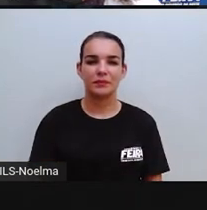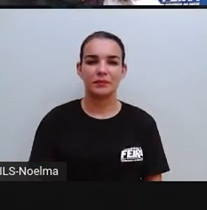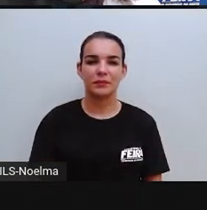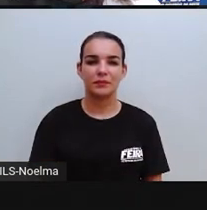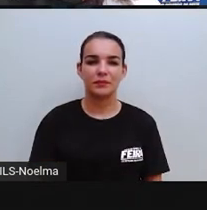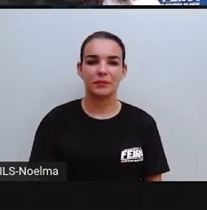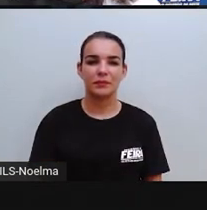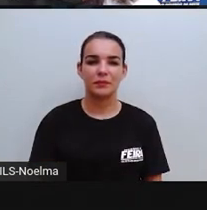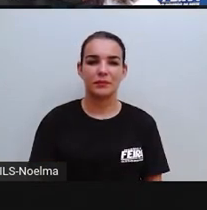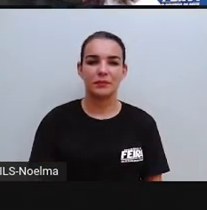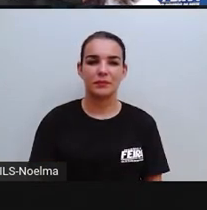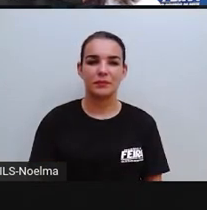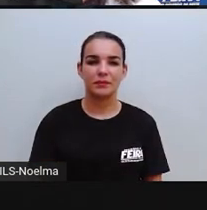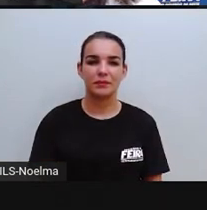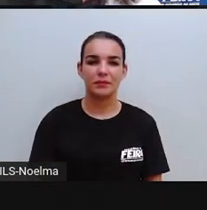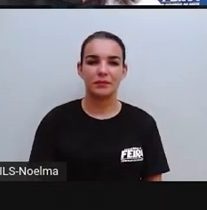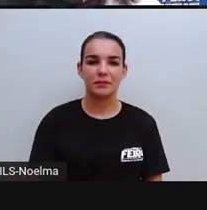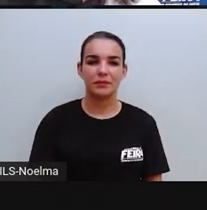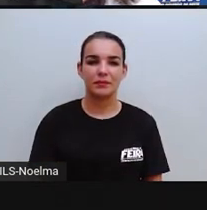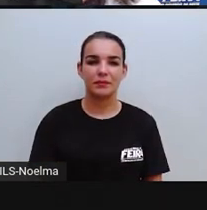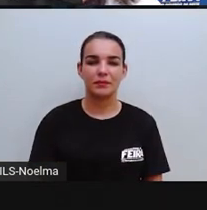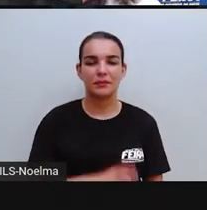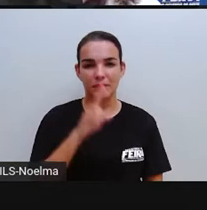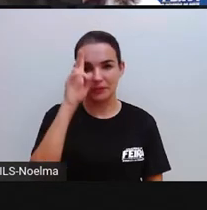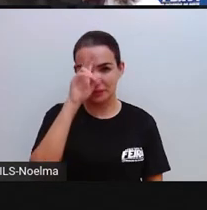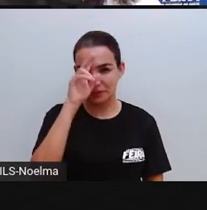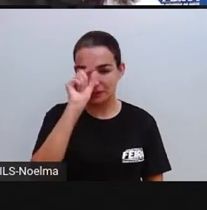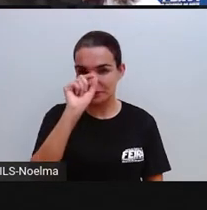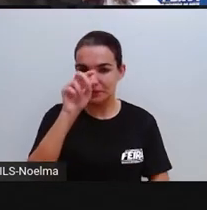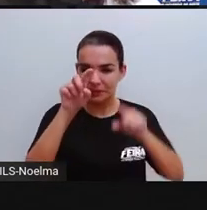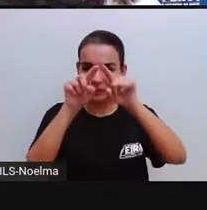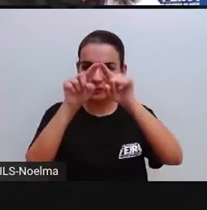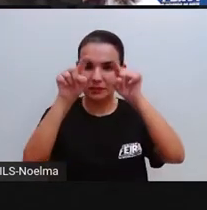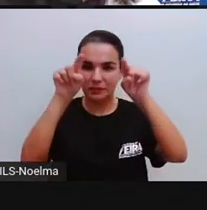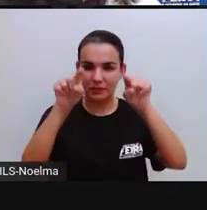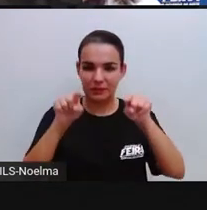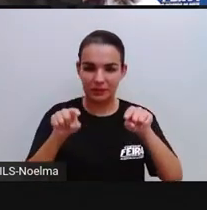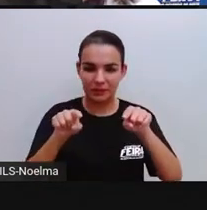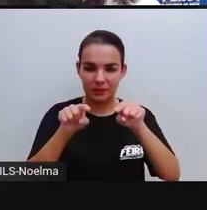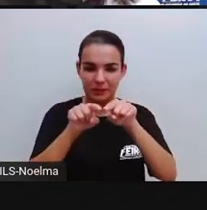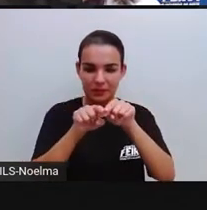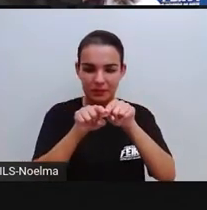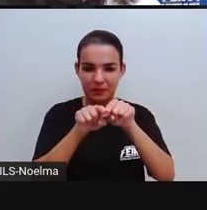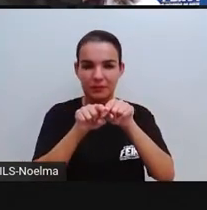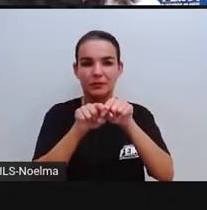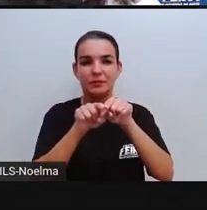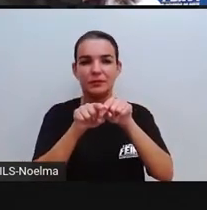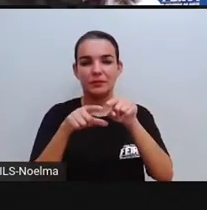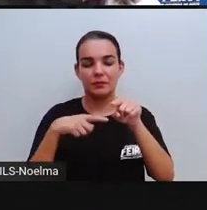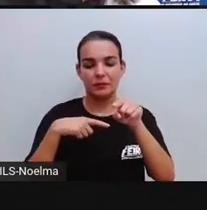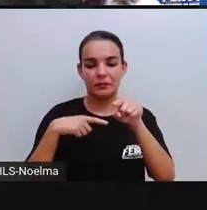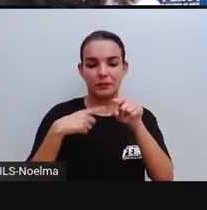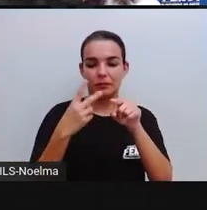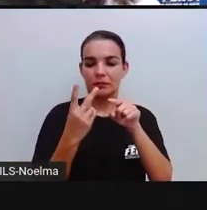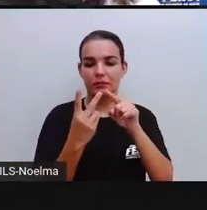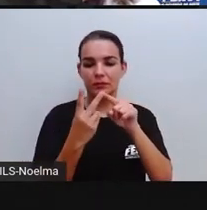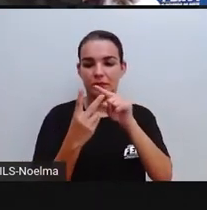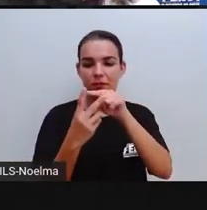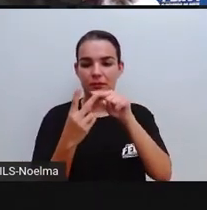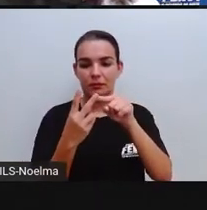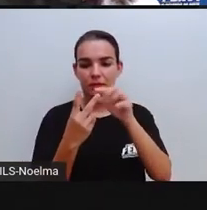Lembrou aqui um retângulo, né? Olha lá, a gente tem, lados aqui iguais